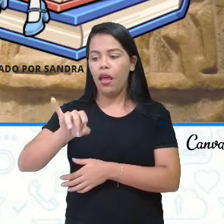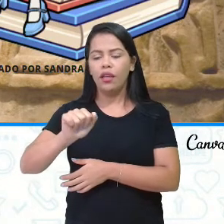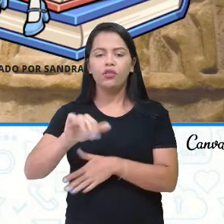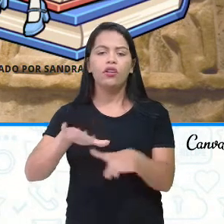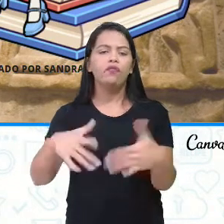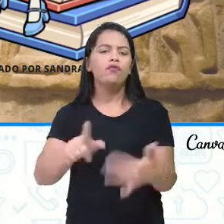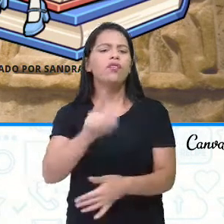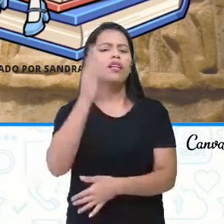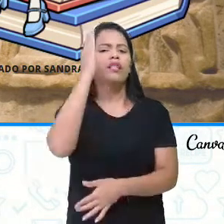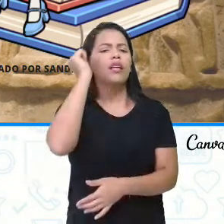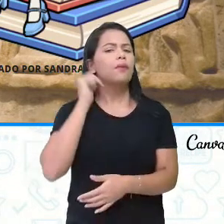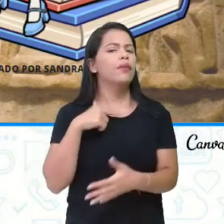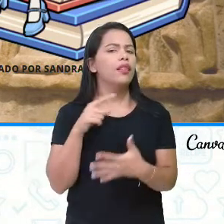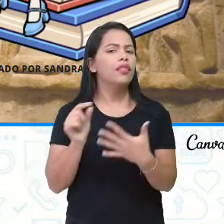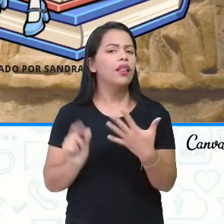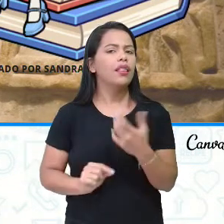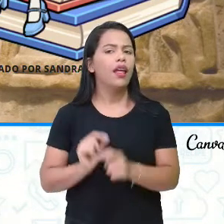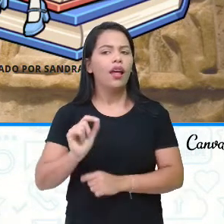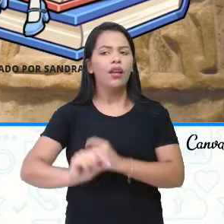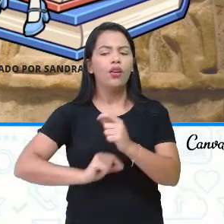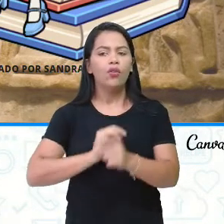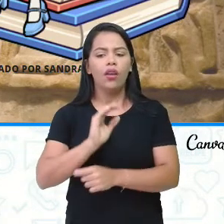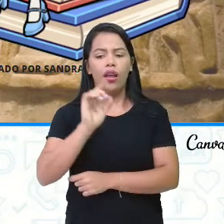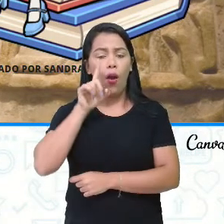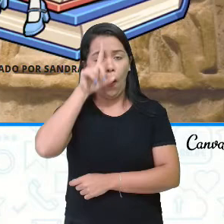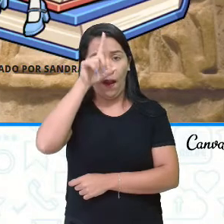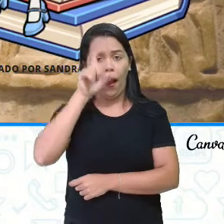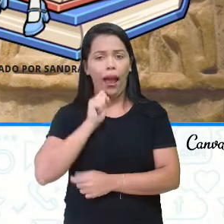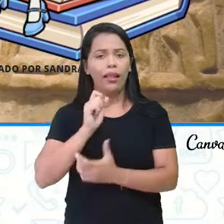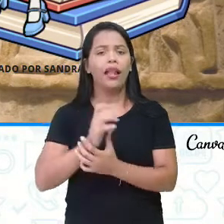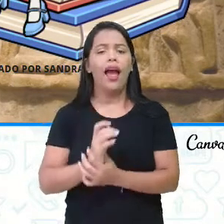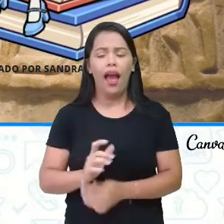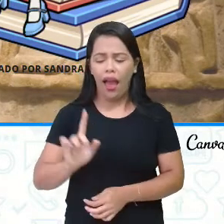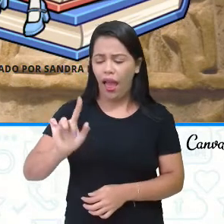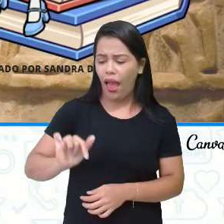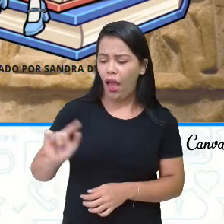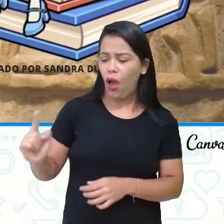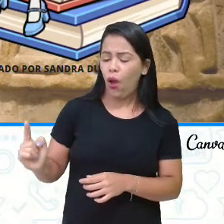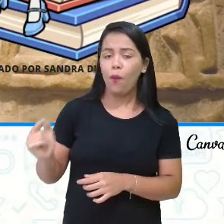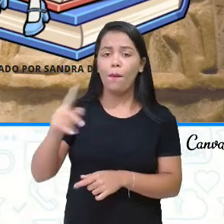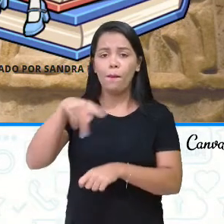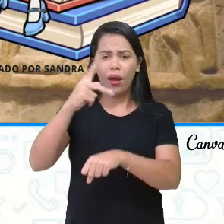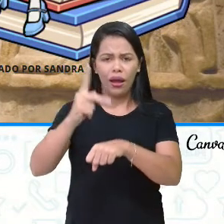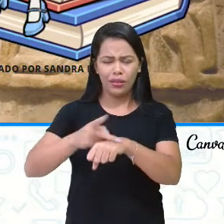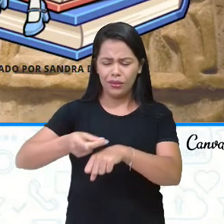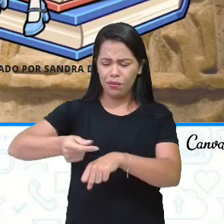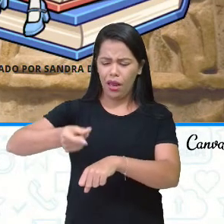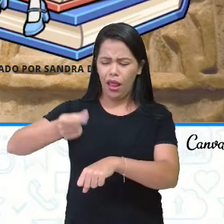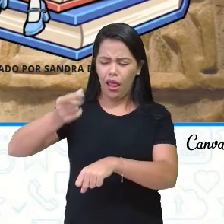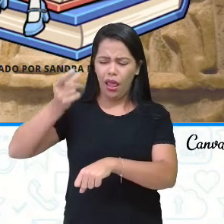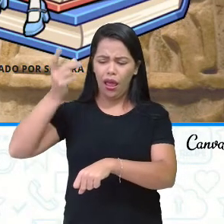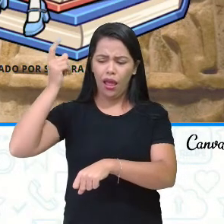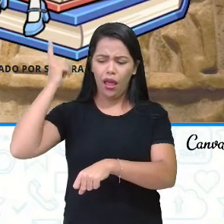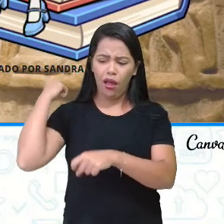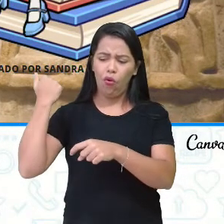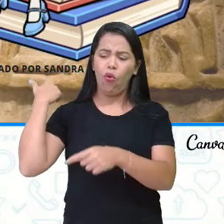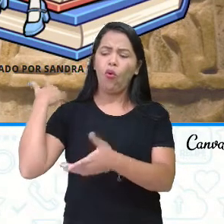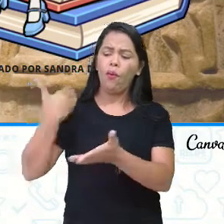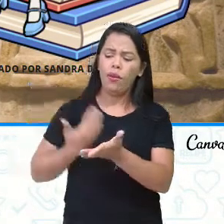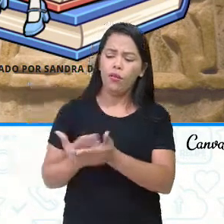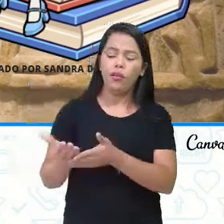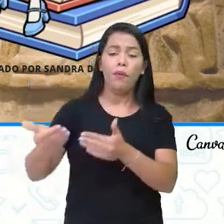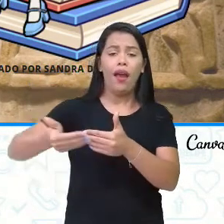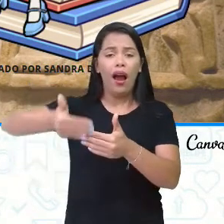sabia desse detalhe? Que o Catar é um país super antigo, 50 mil anos, já imaginou? Bem antes do